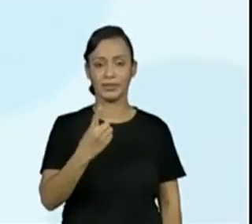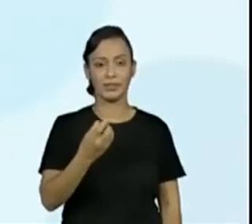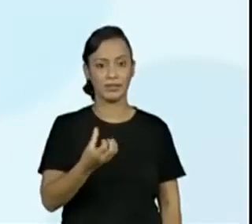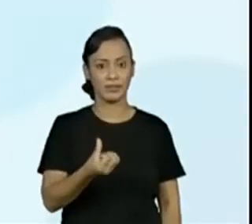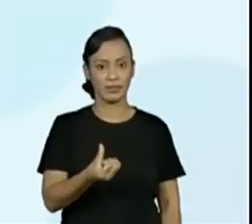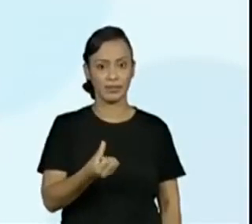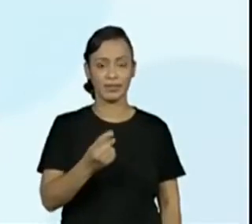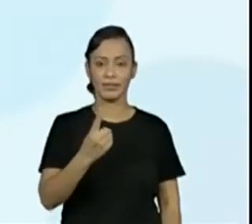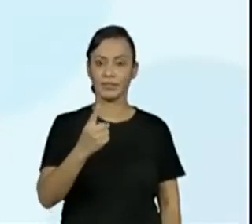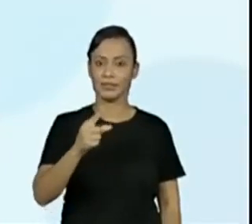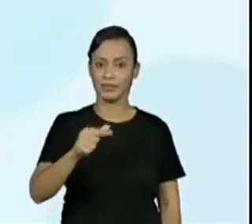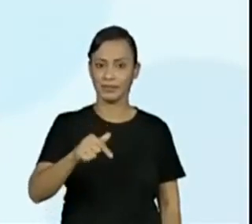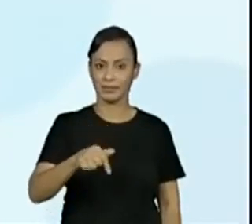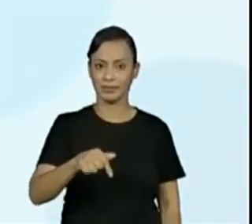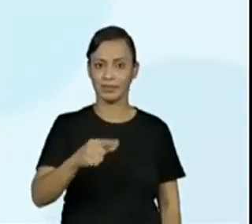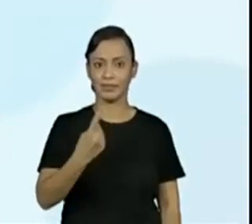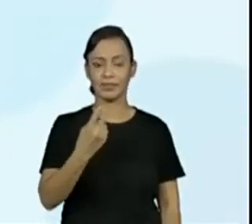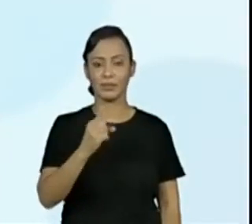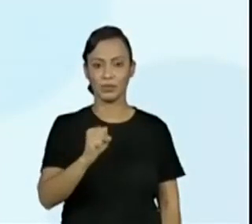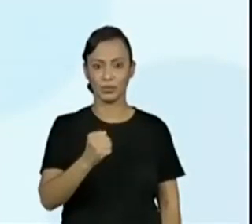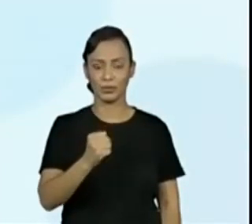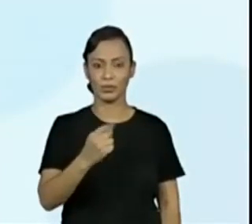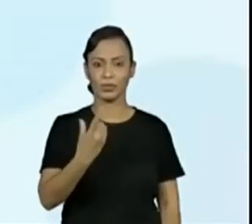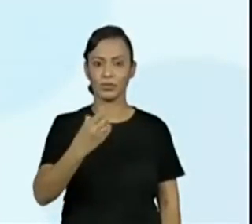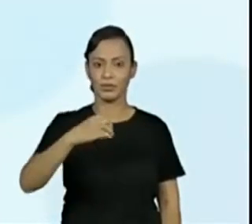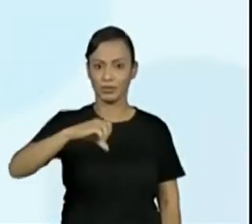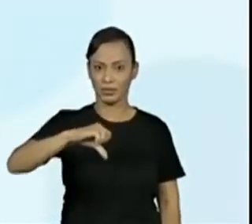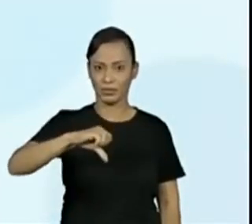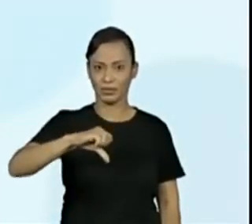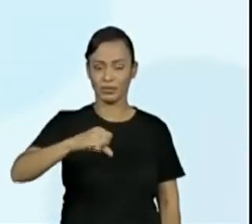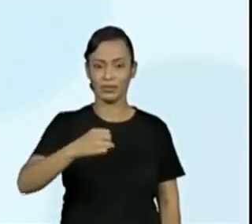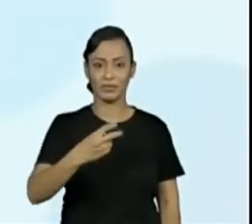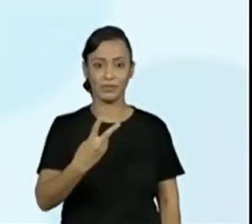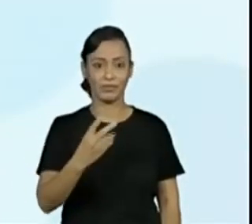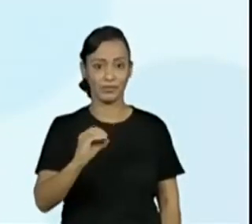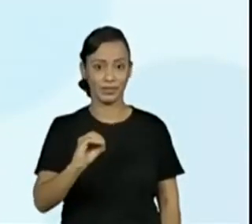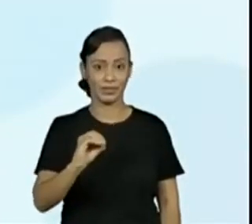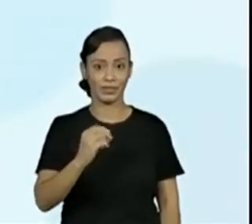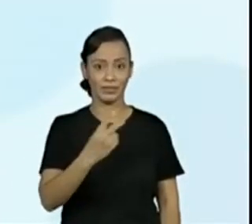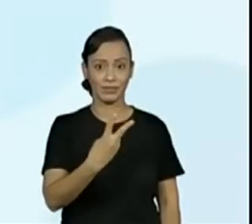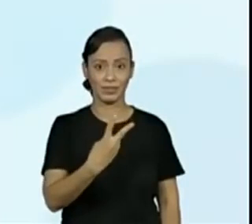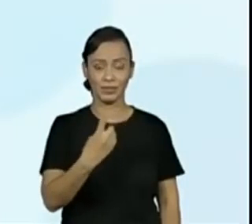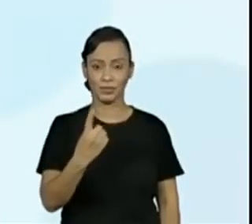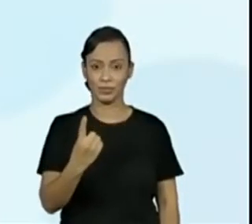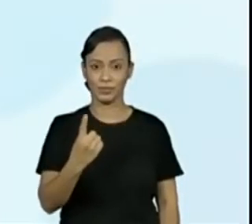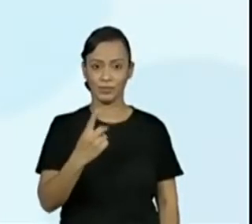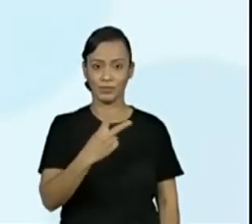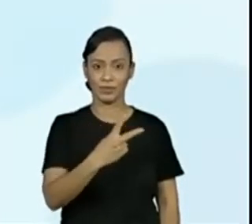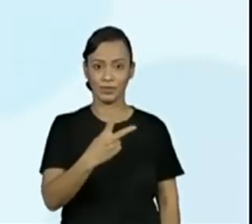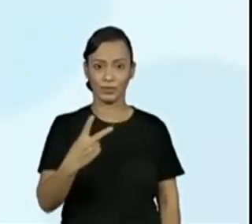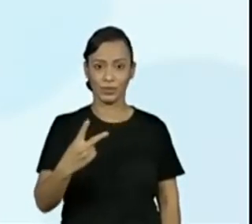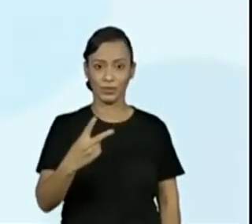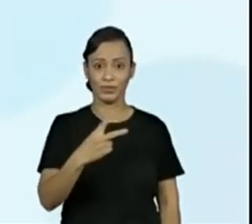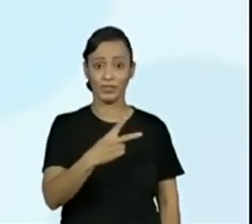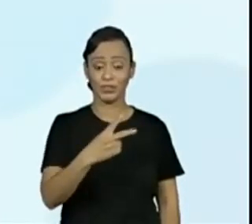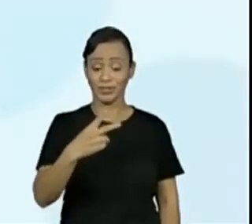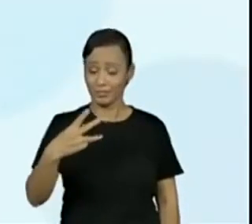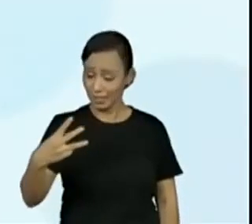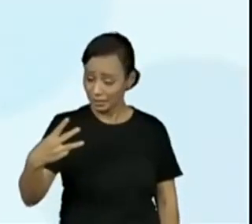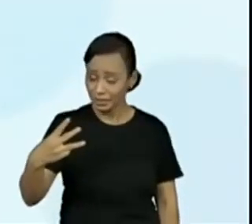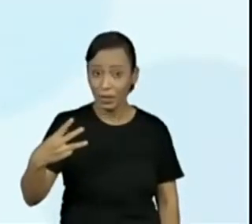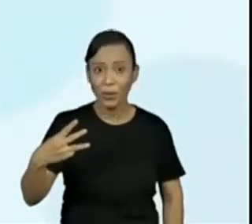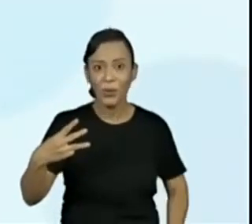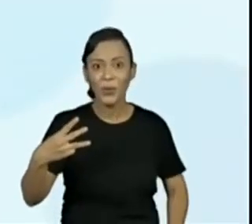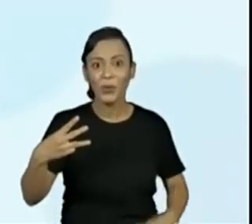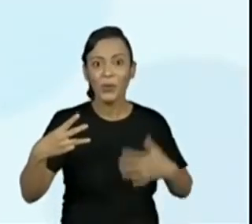Dezessete. Dezoito. Dezenove. Vinte. Vinte e um. Vinte e dois. Vinte e três. Deu